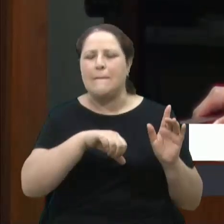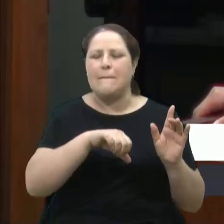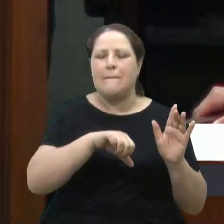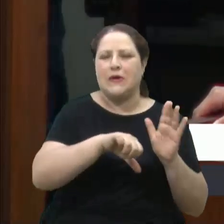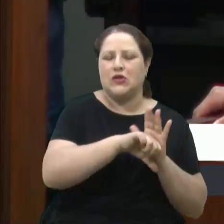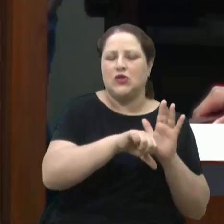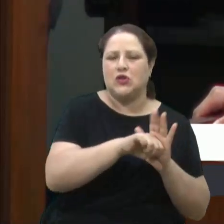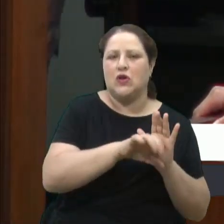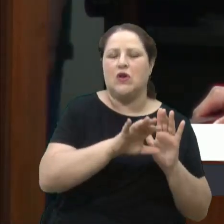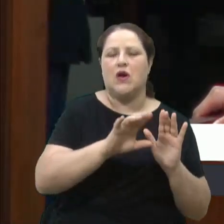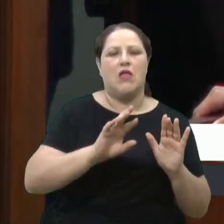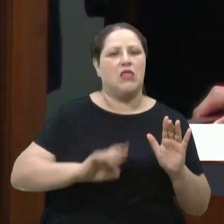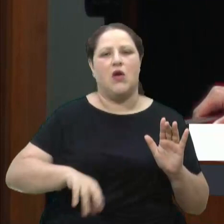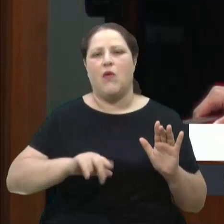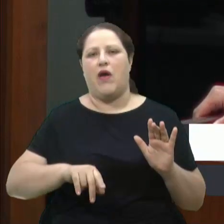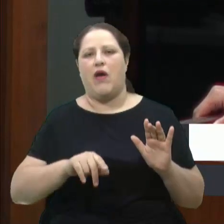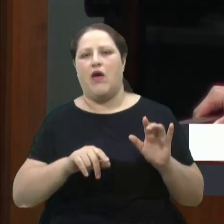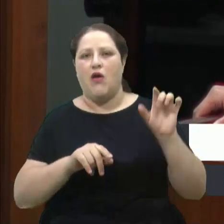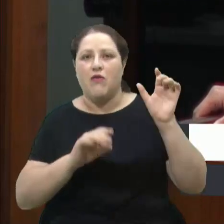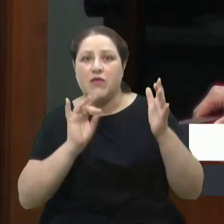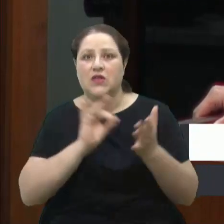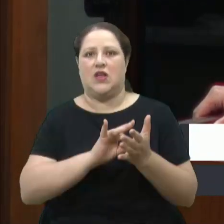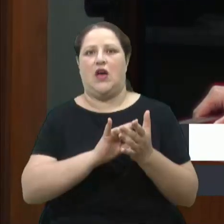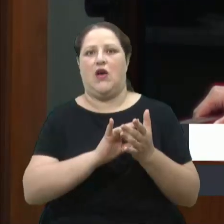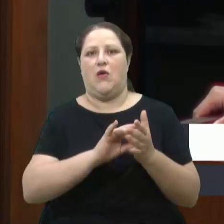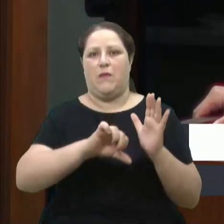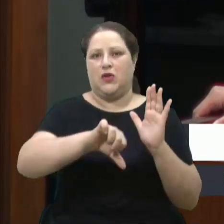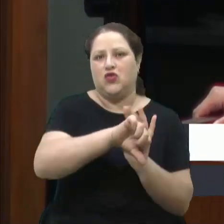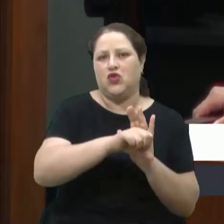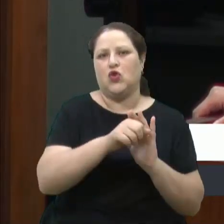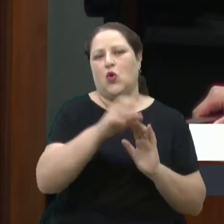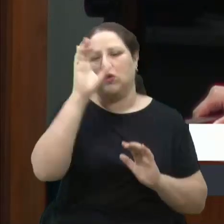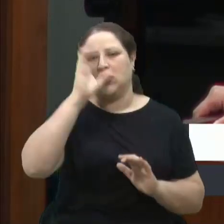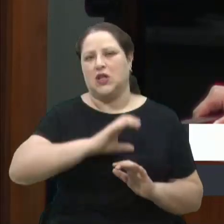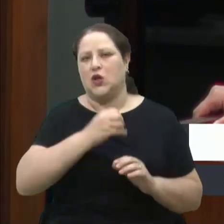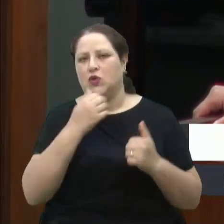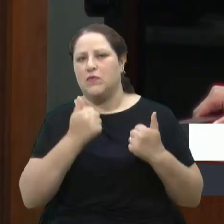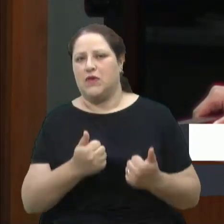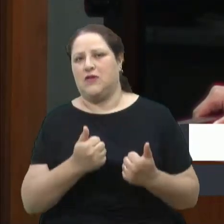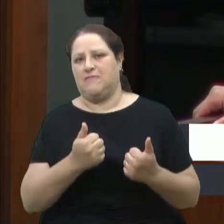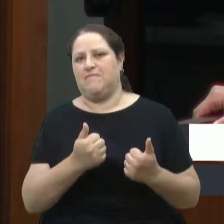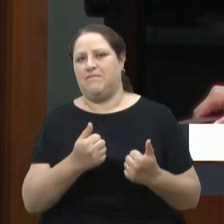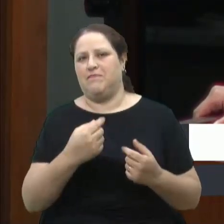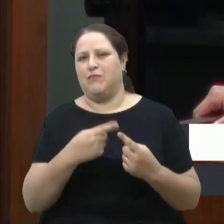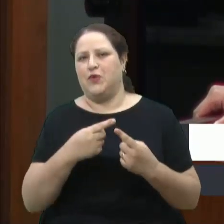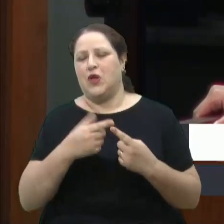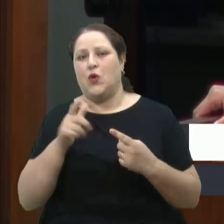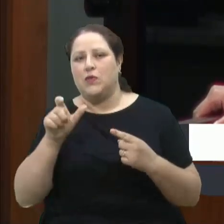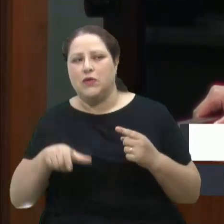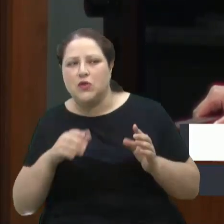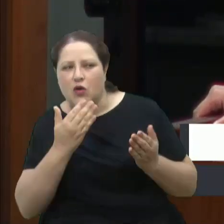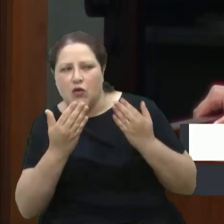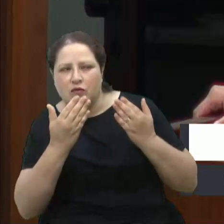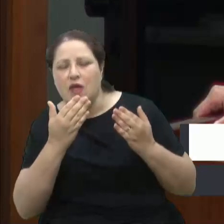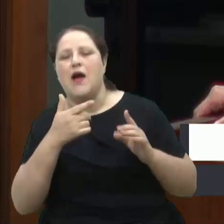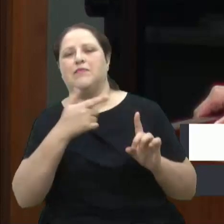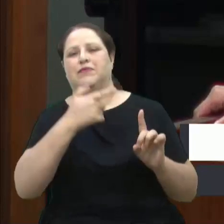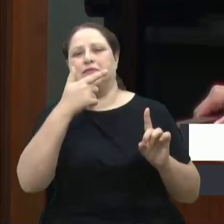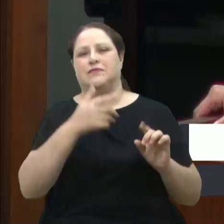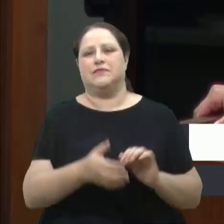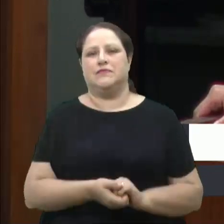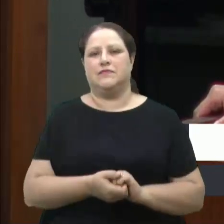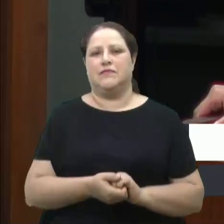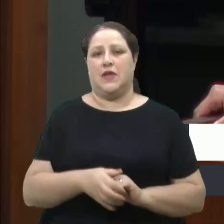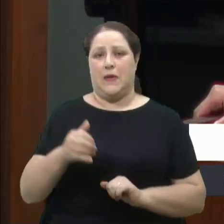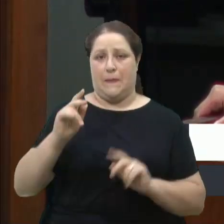cidadãos de bem. A expectativa de vida de uma pessoa LGBT é de